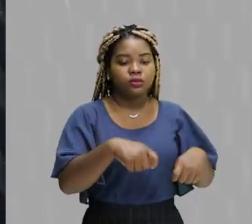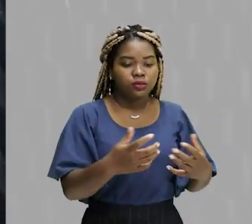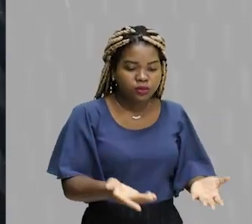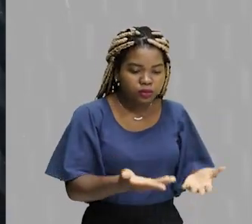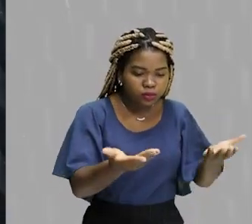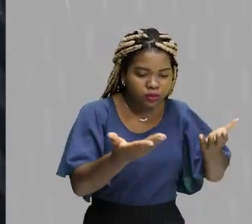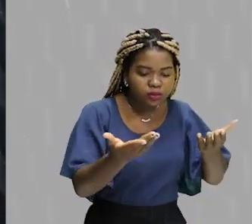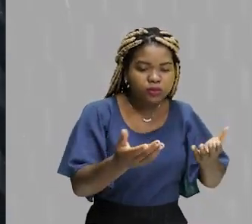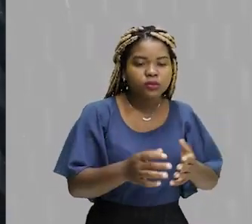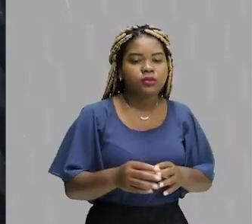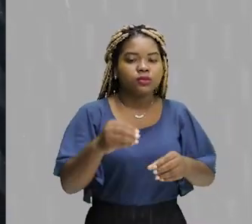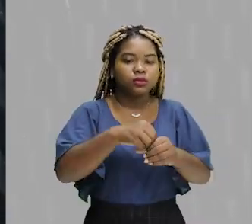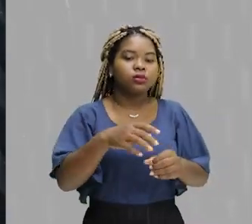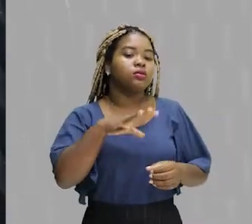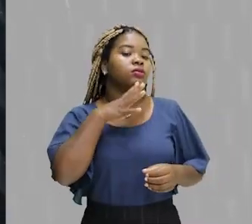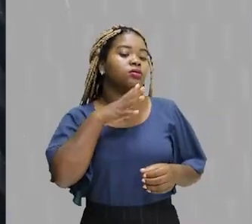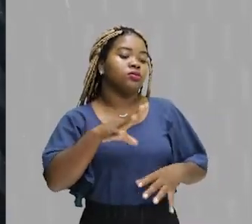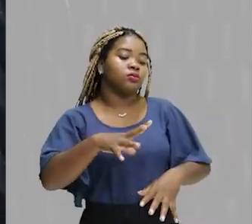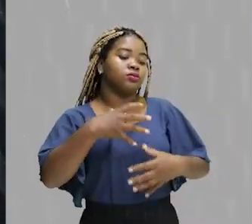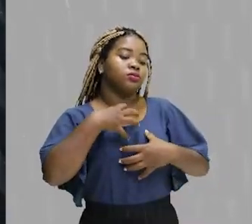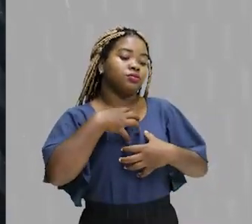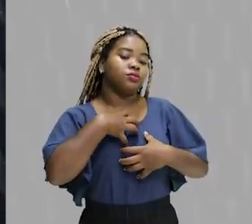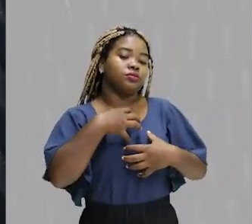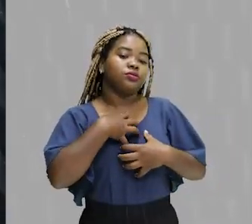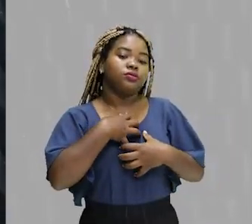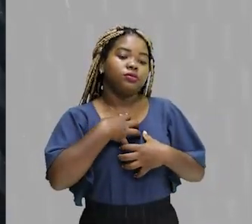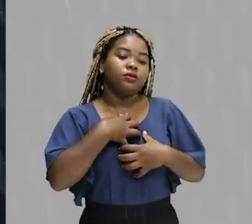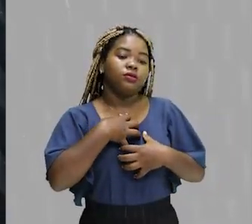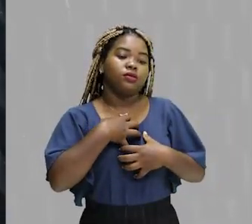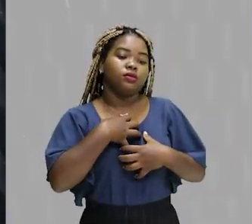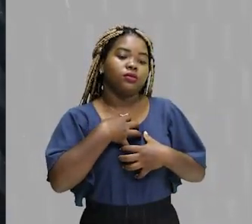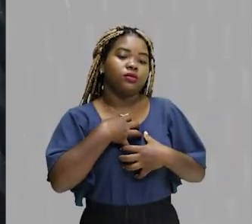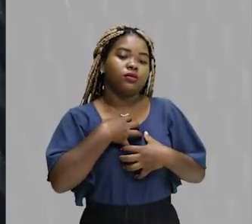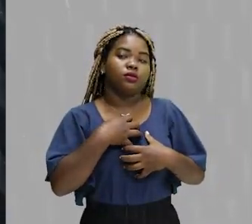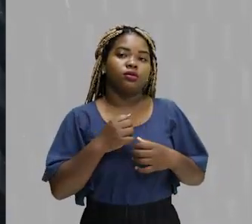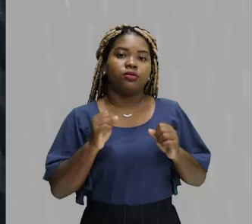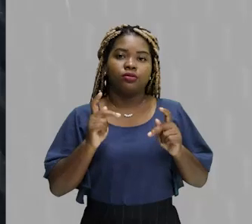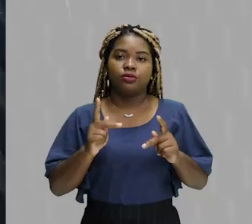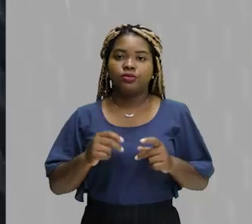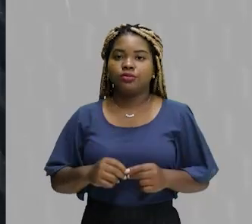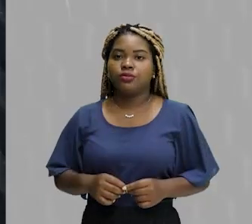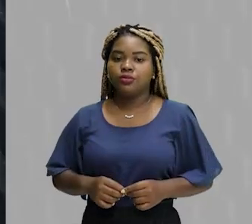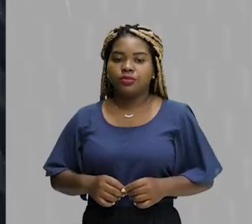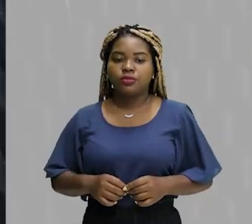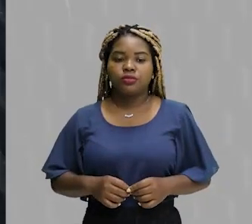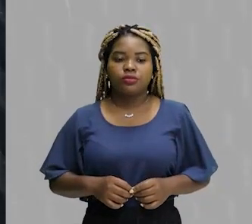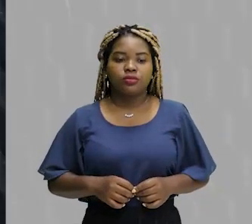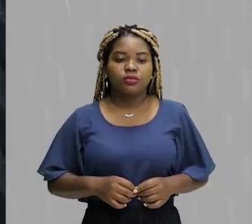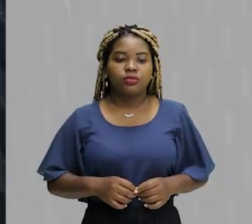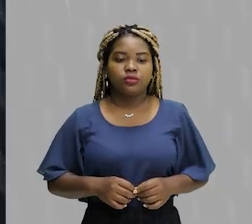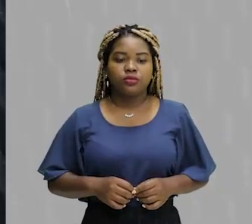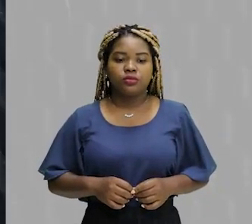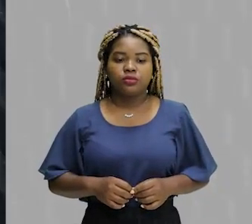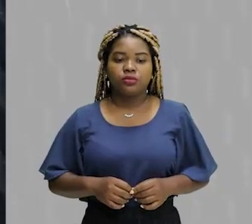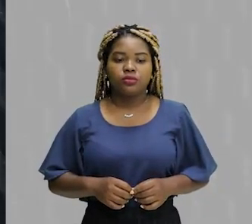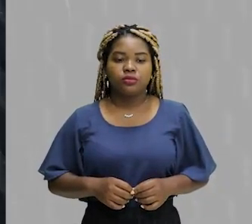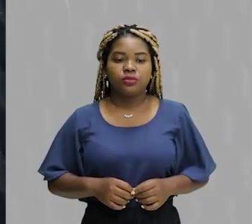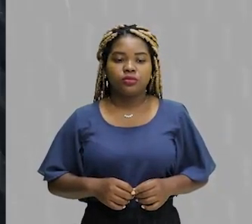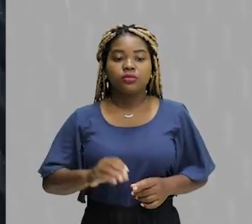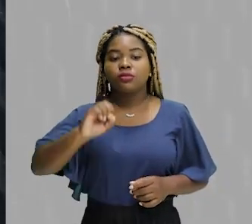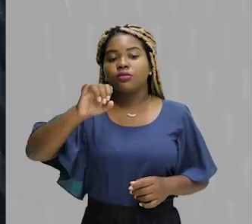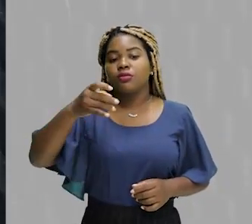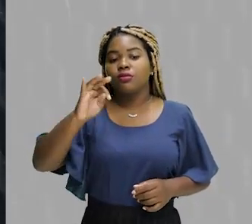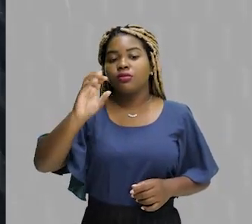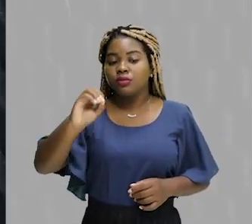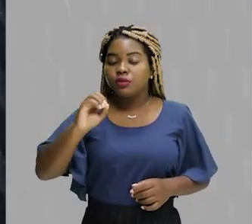conhecimento, dentro daquilo que está proposto, daquilo que aparece a sua percepção. Então, perceba que a palavra objeto, o